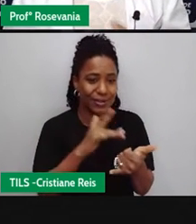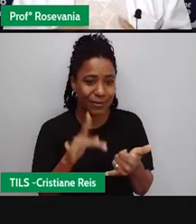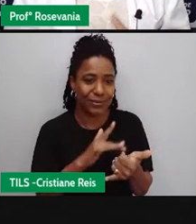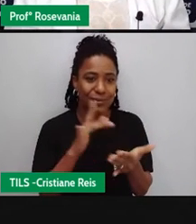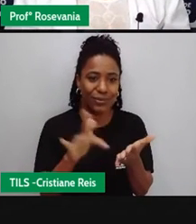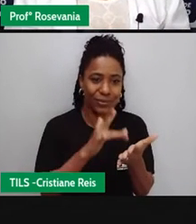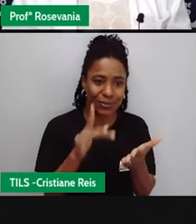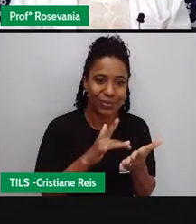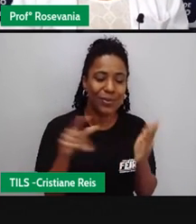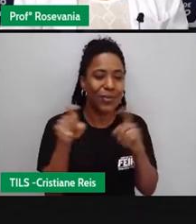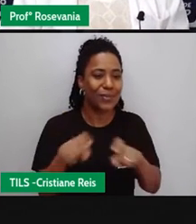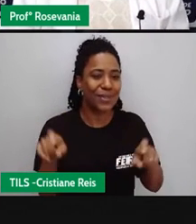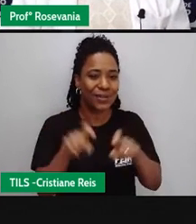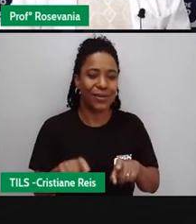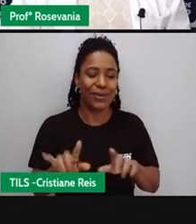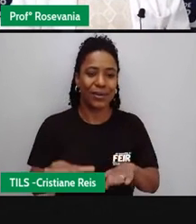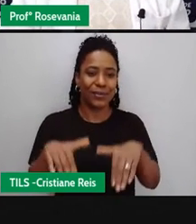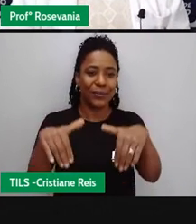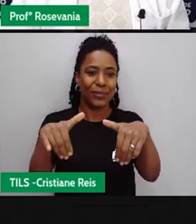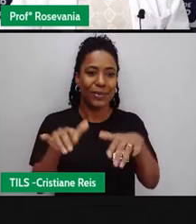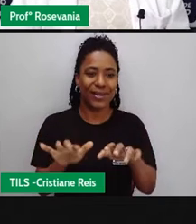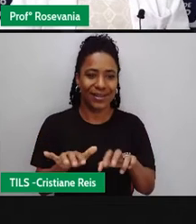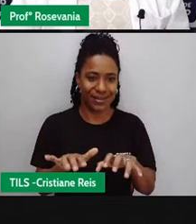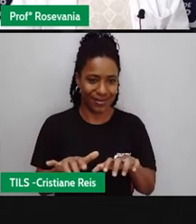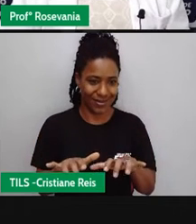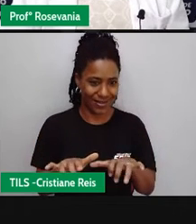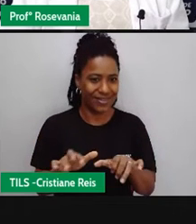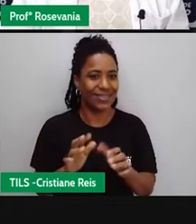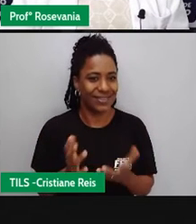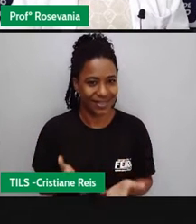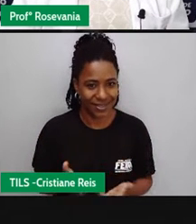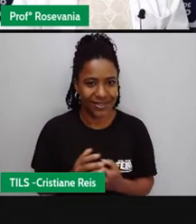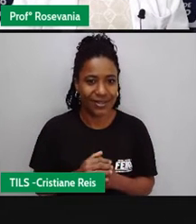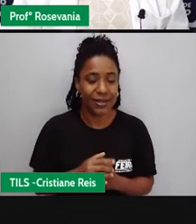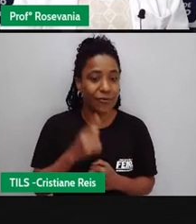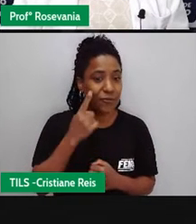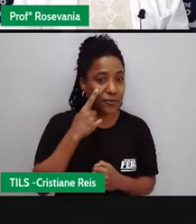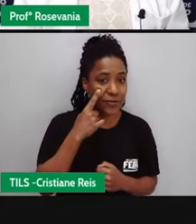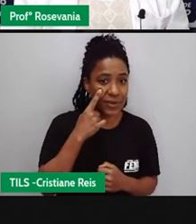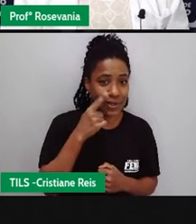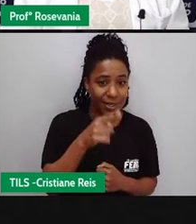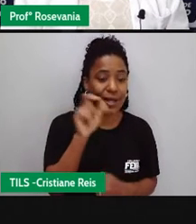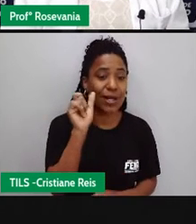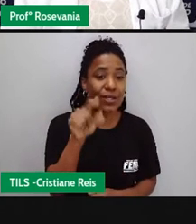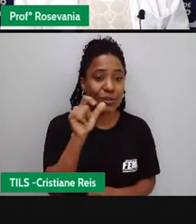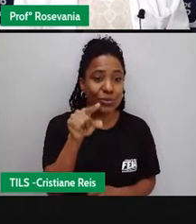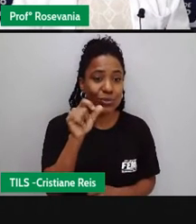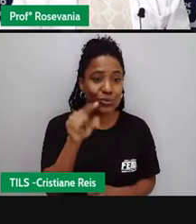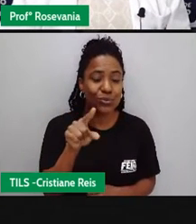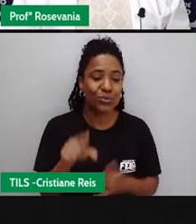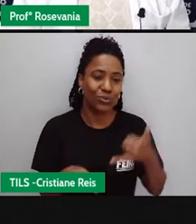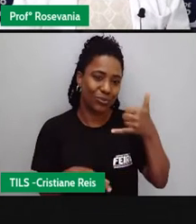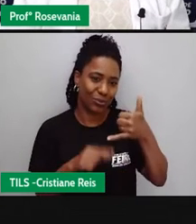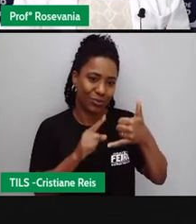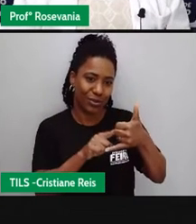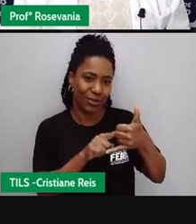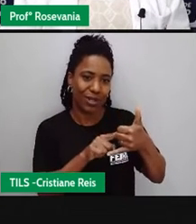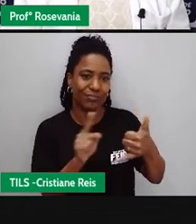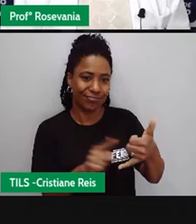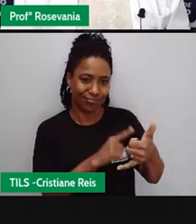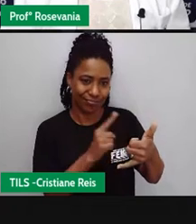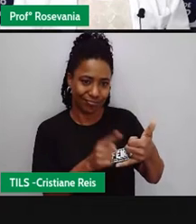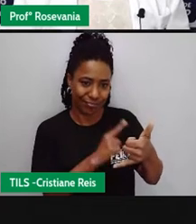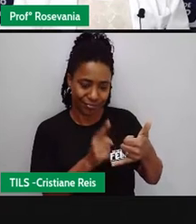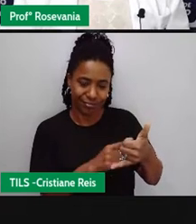microcomputadores e tablets. Os celulares estão aqui, né, nas colunas em azul. Então, todas as colunas